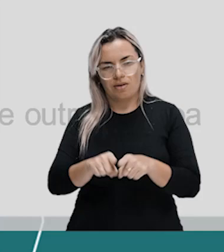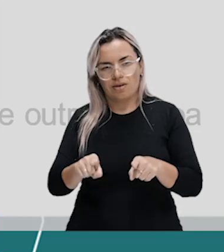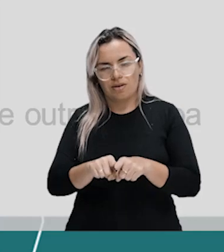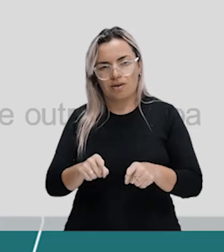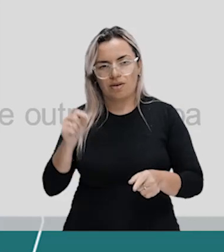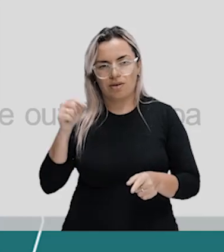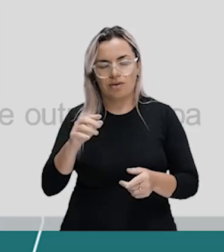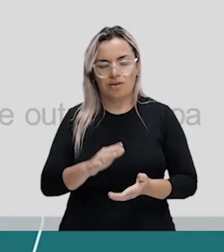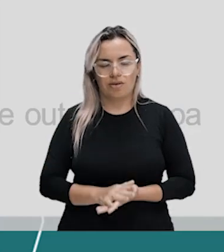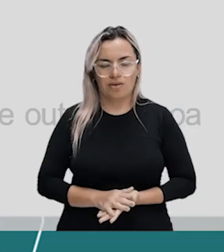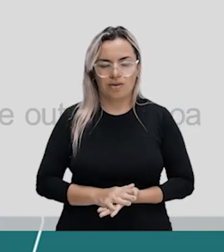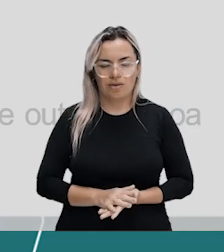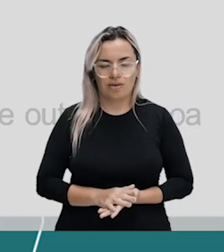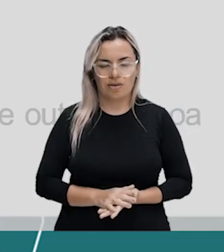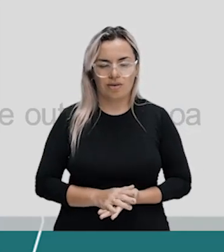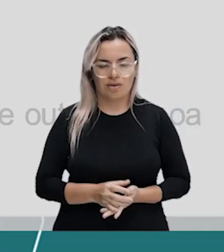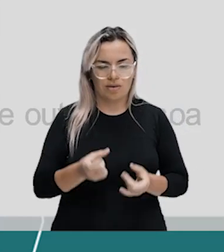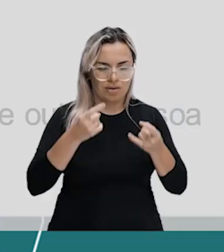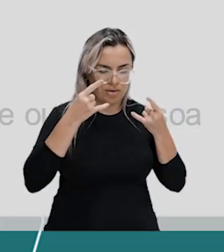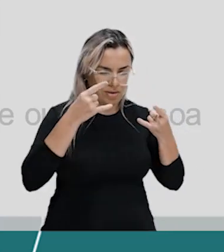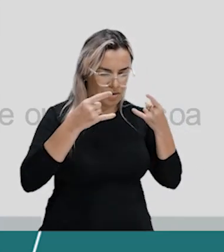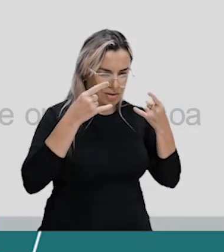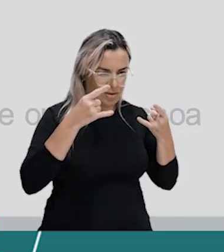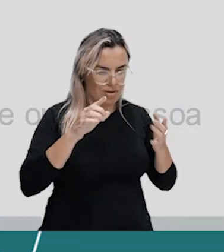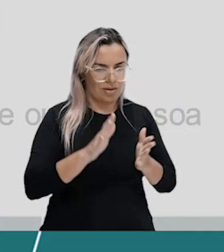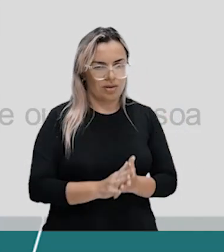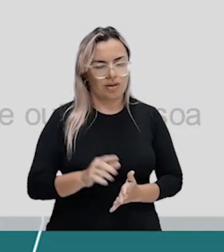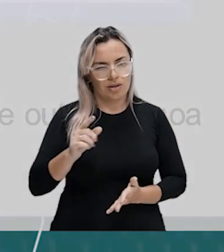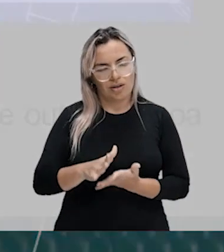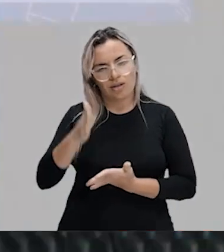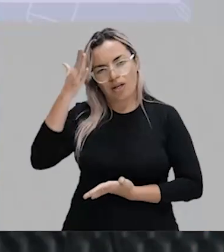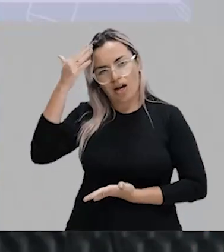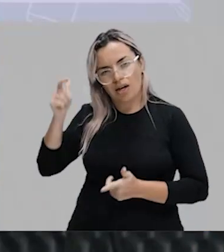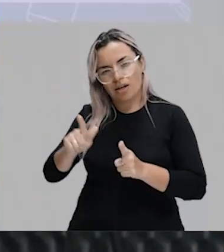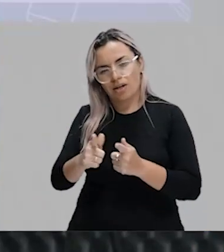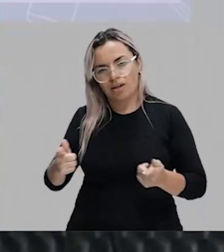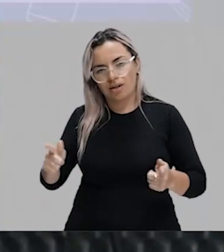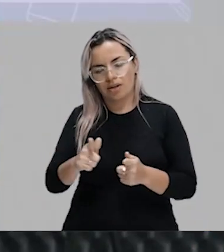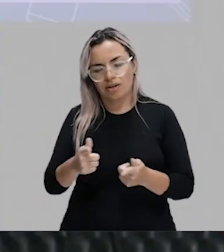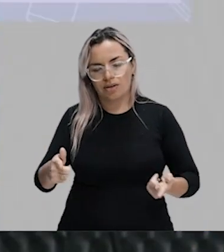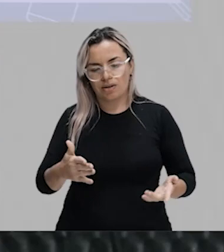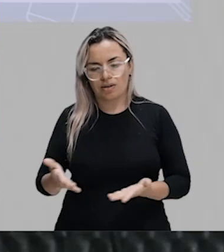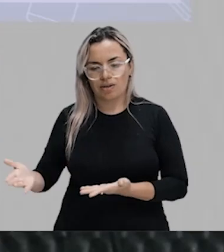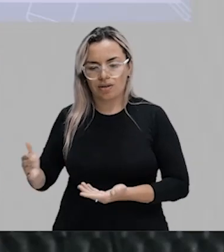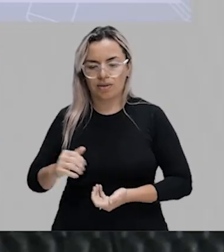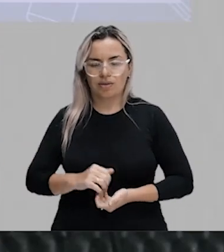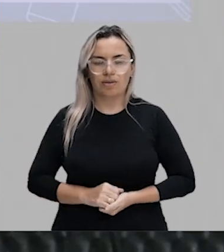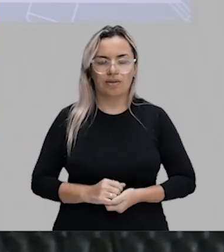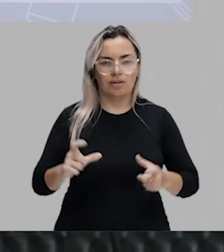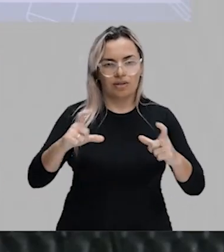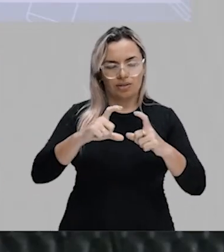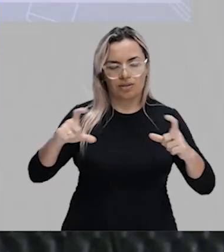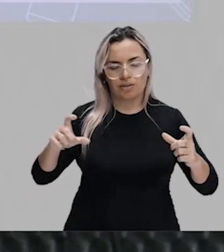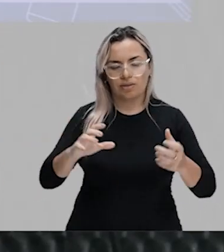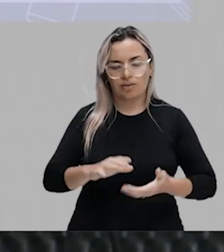Você está na aba do meu chapéu. Sabe aquela música? Na aba do meu chapéu. Pois é. É comer la sopa boba.